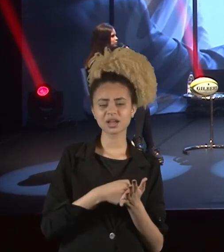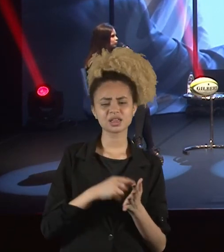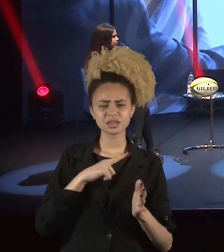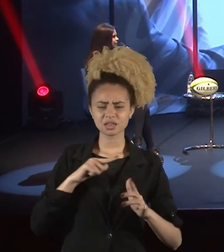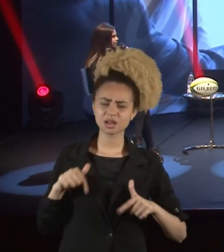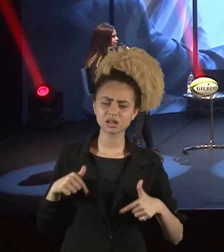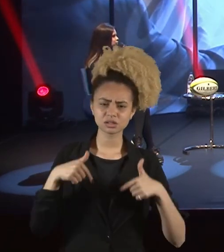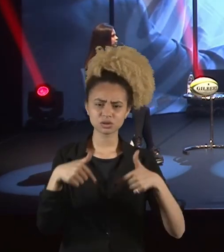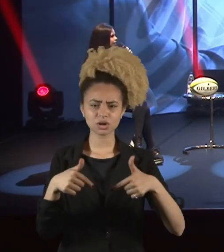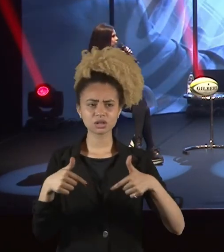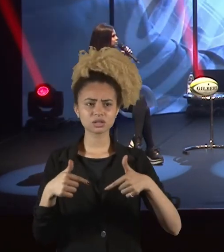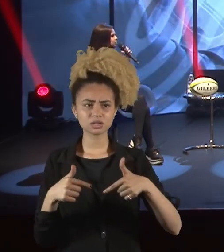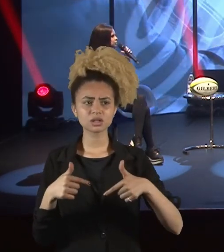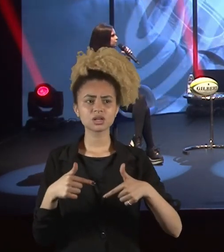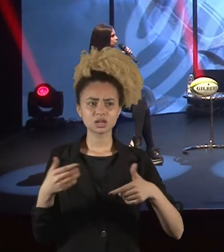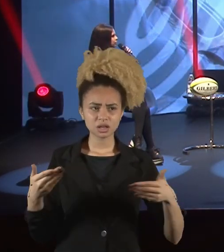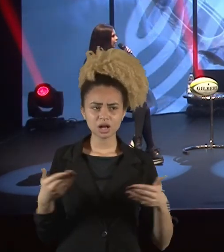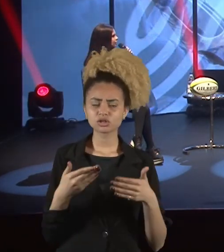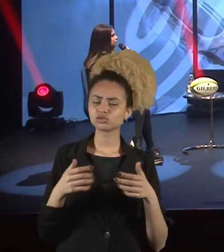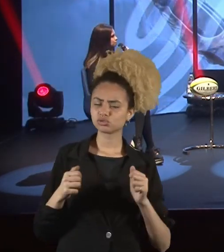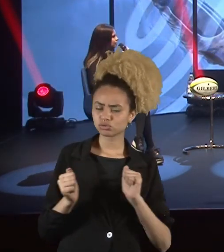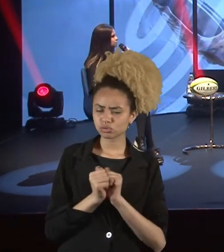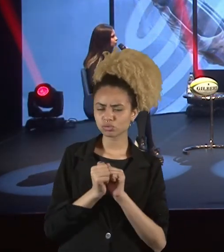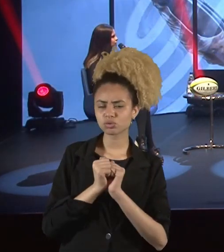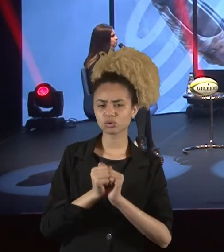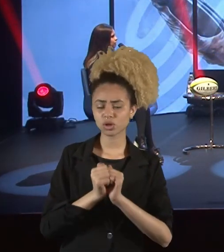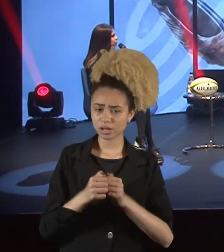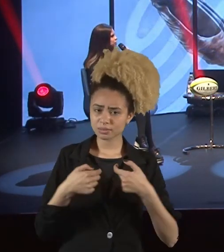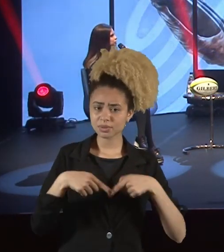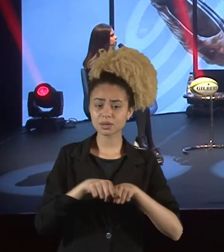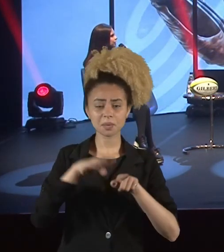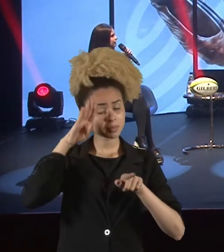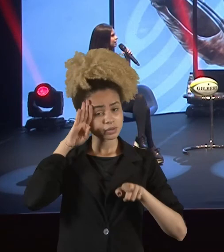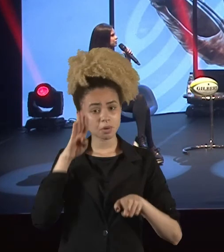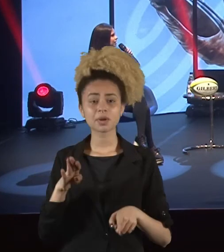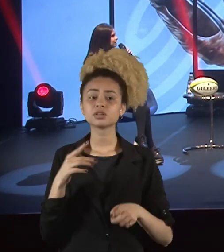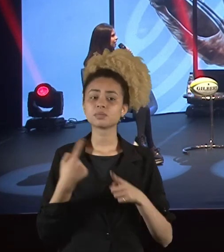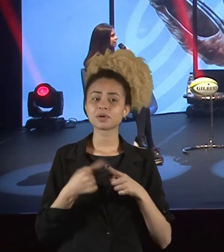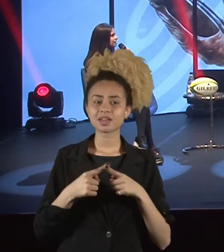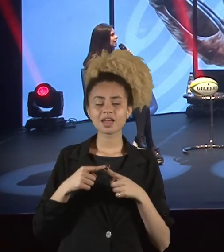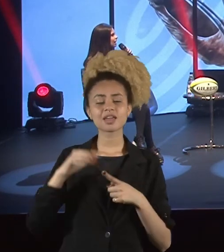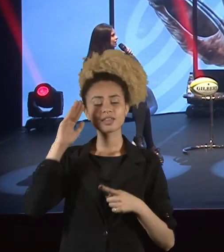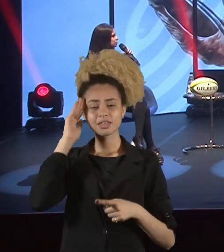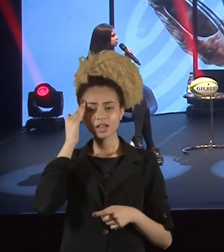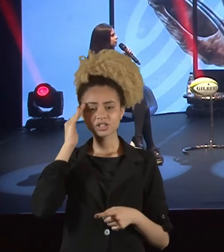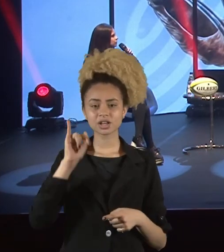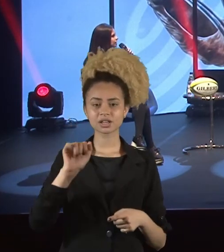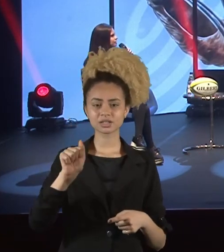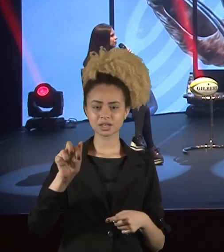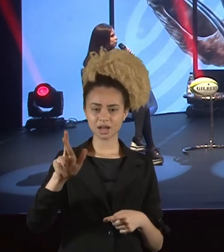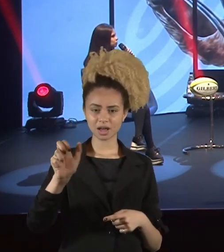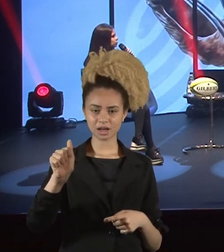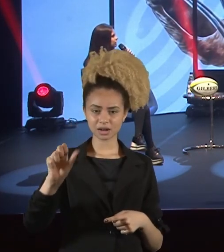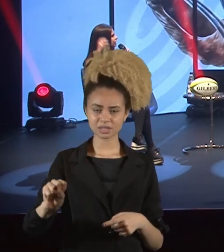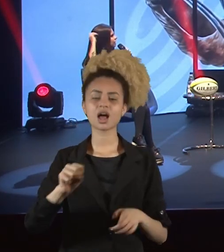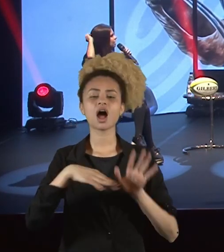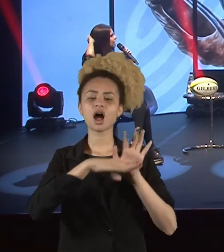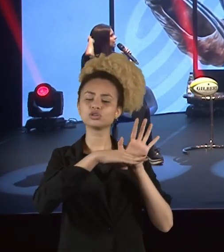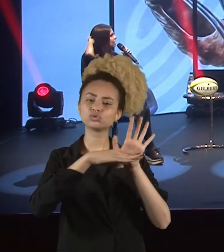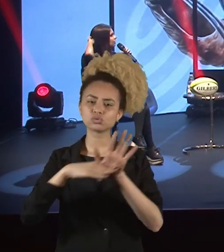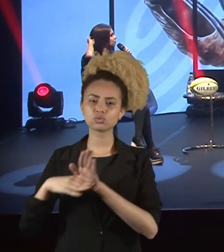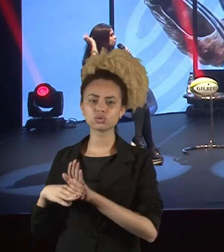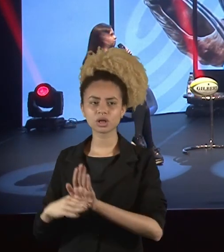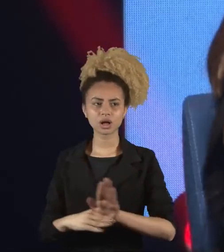ações voltadas a isso e está com a gente de mãos dadas, principalmente por causa disso, porque entende de que as Iaras ajudam eles a construírem